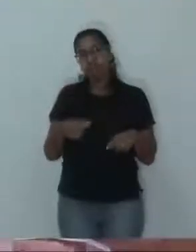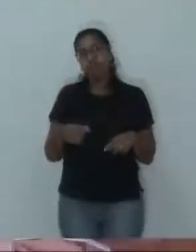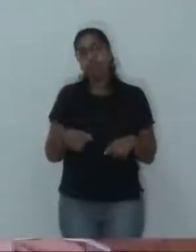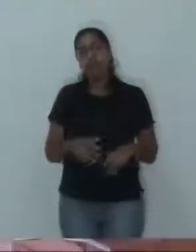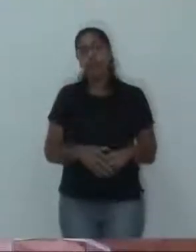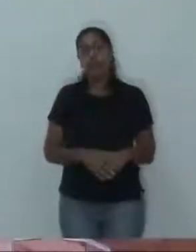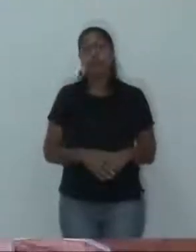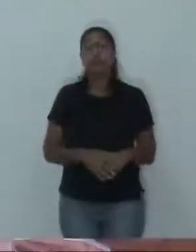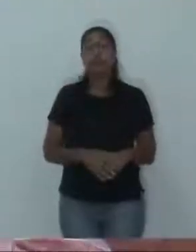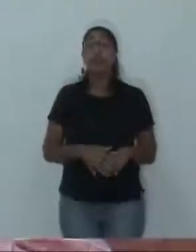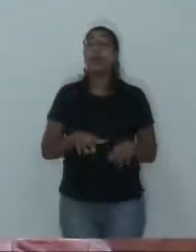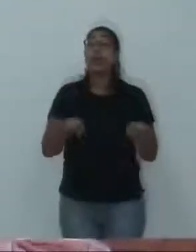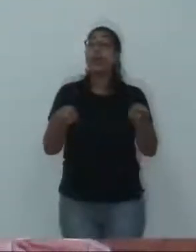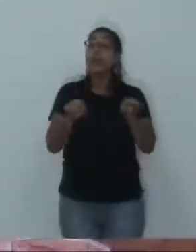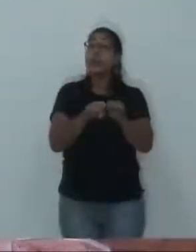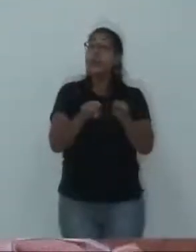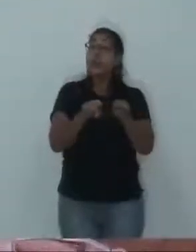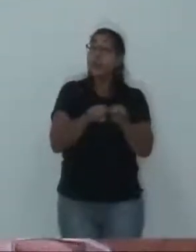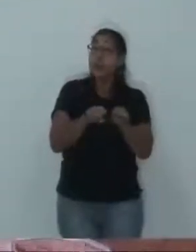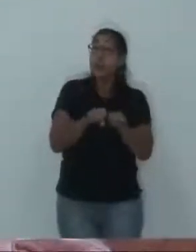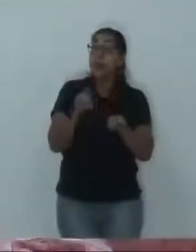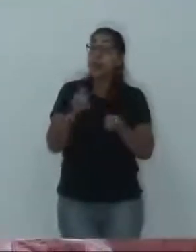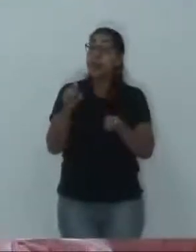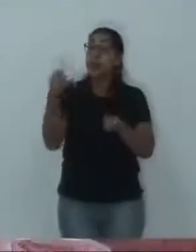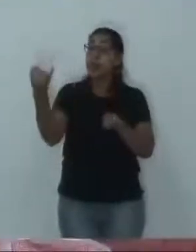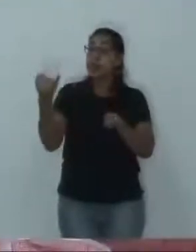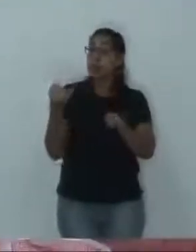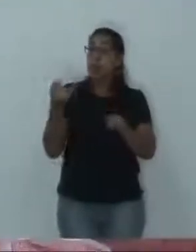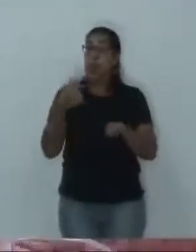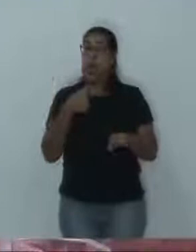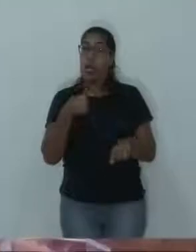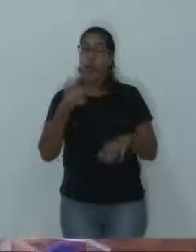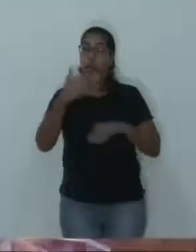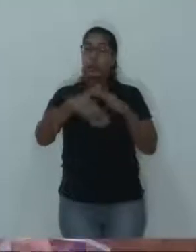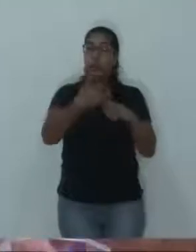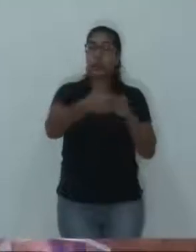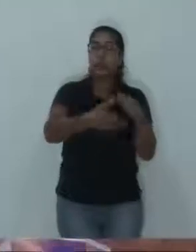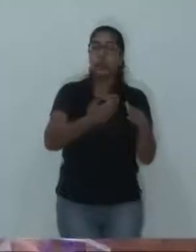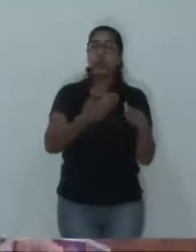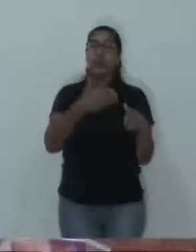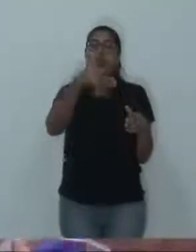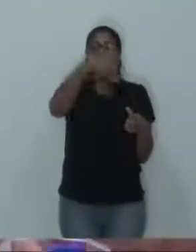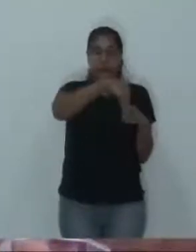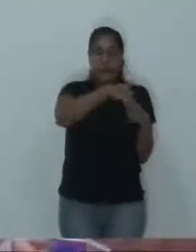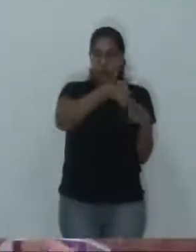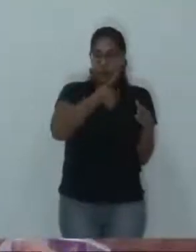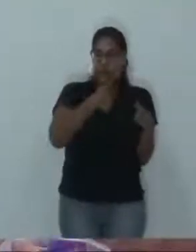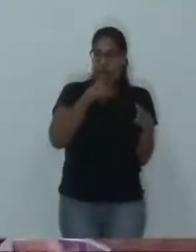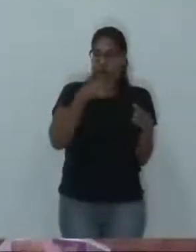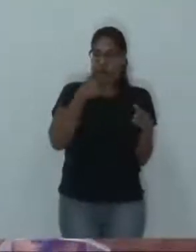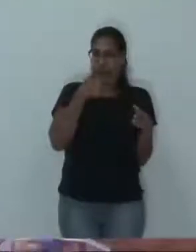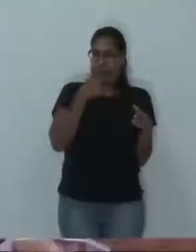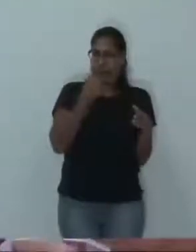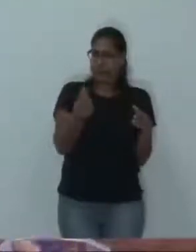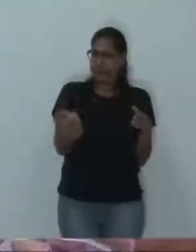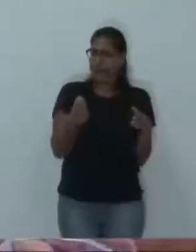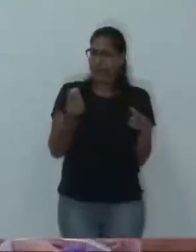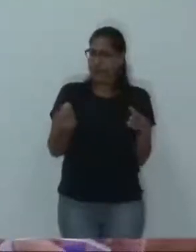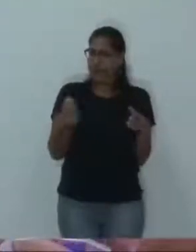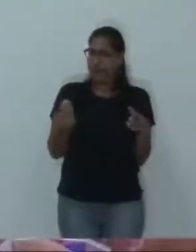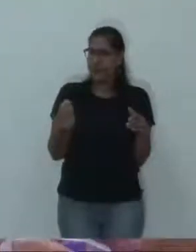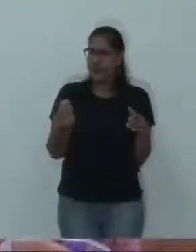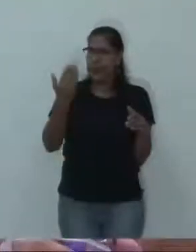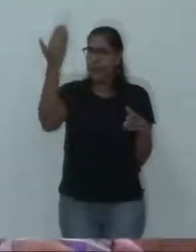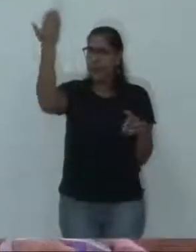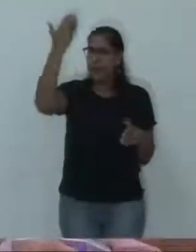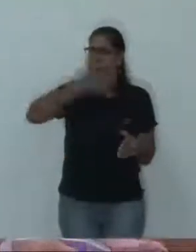algumas provas ainda aqui, porque ele falou que eu sou inelegível. Eu gostaria falar para ele como que ele fala uma coisa dessa. Quais